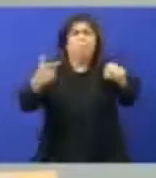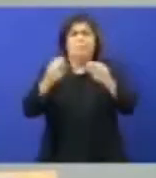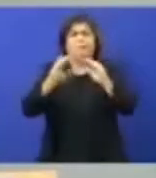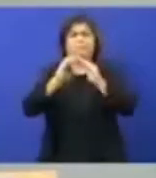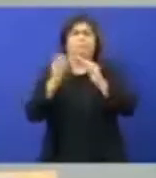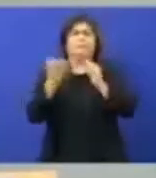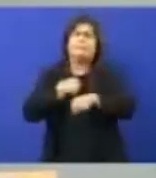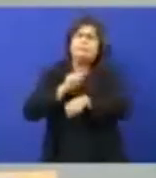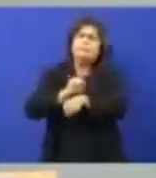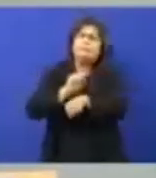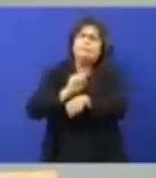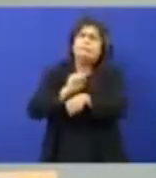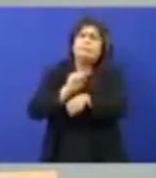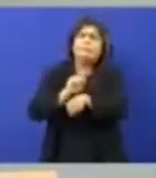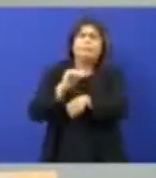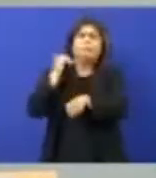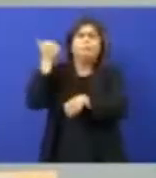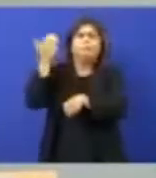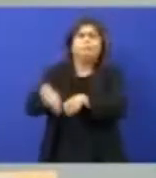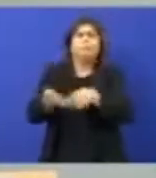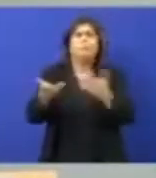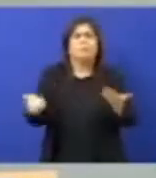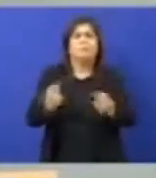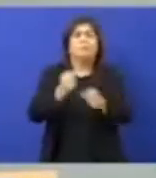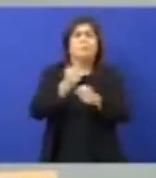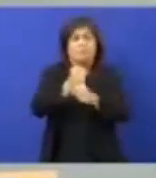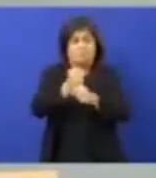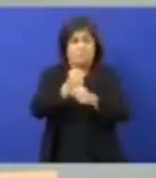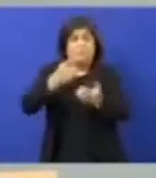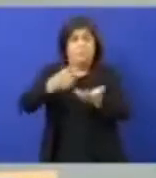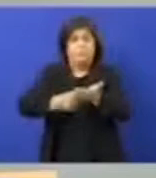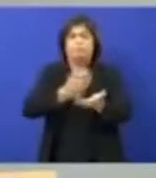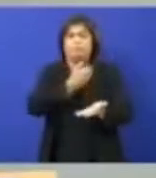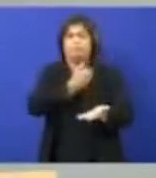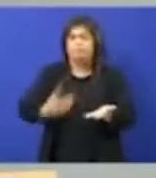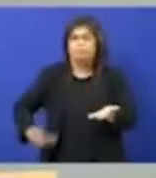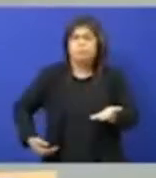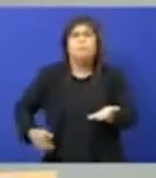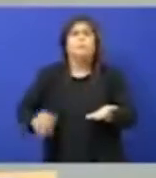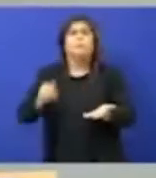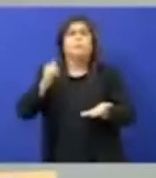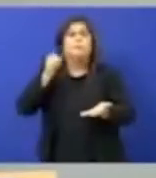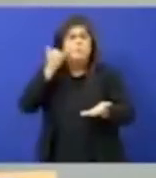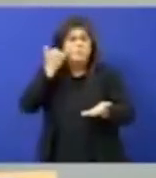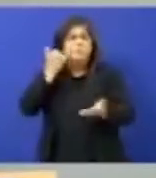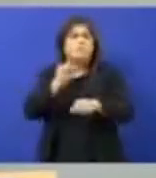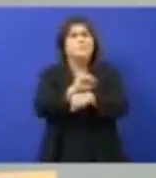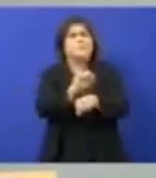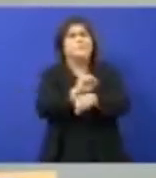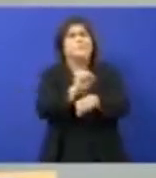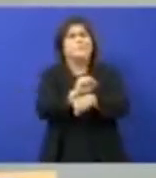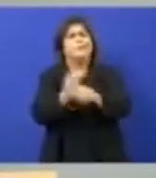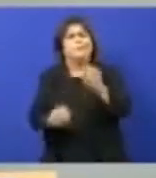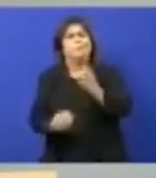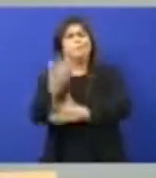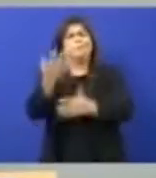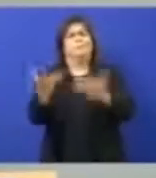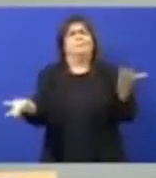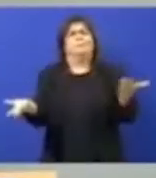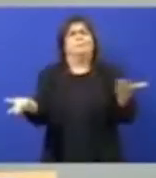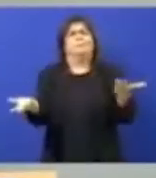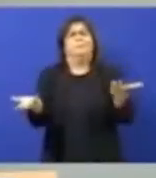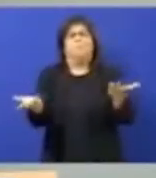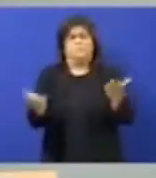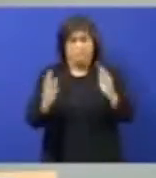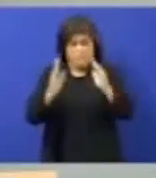Então, se espera que o compromisso do governo com o outro grupo político para colocar a Casa da Cidadania numa casa de